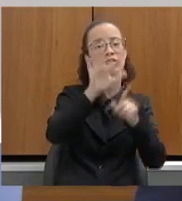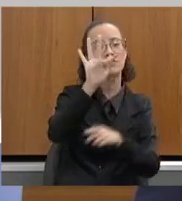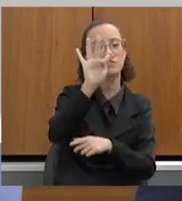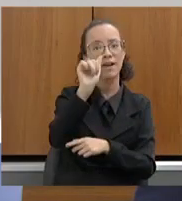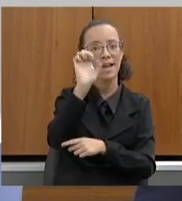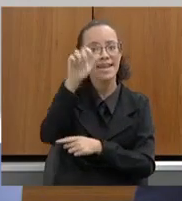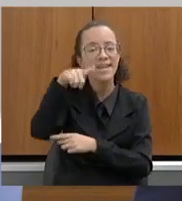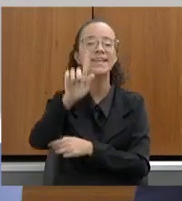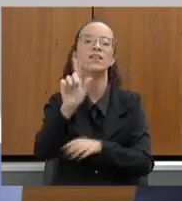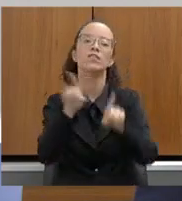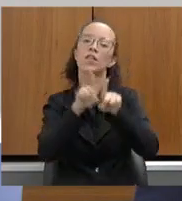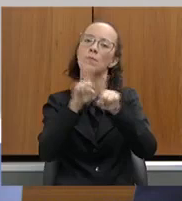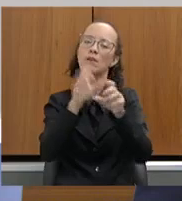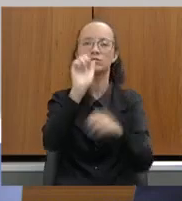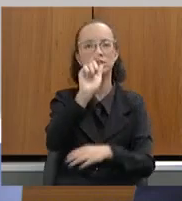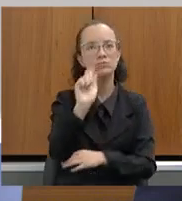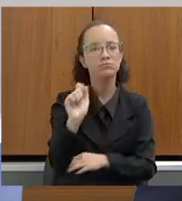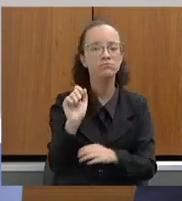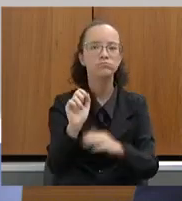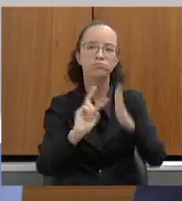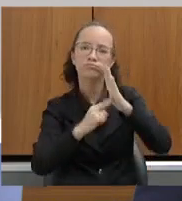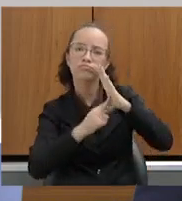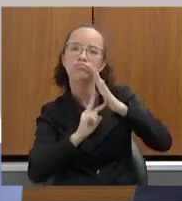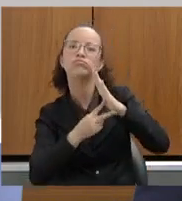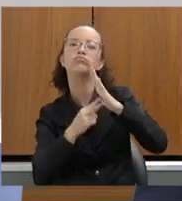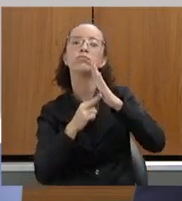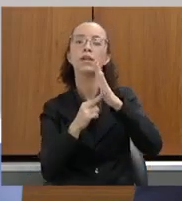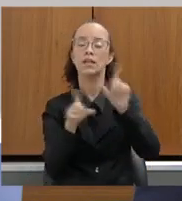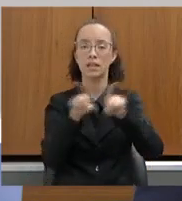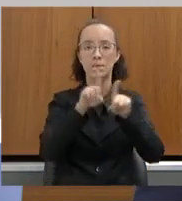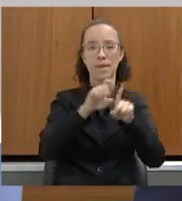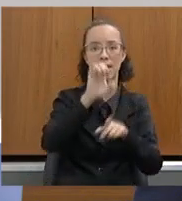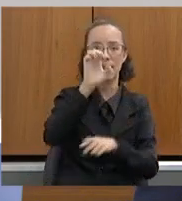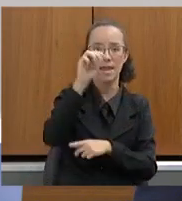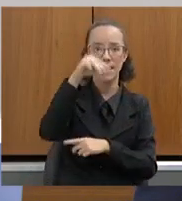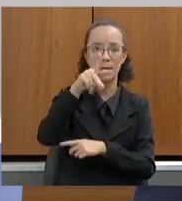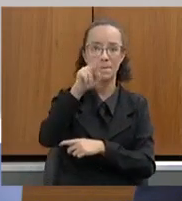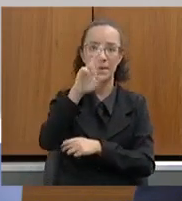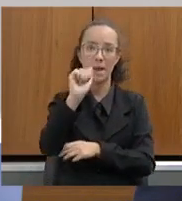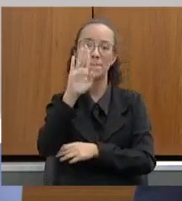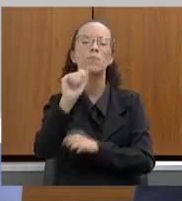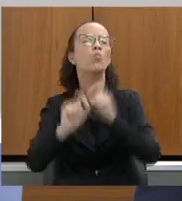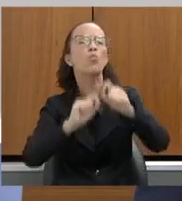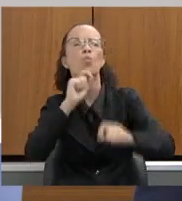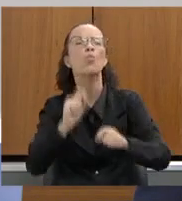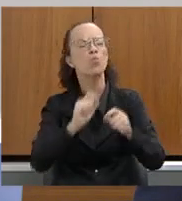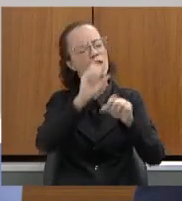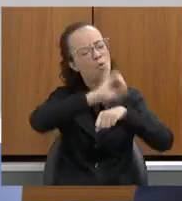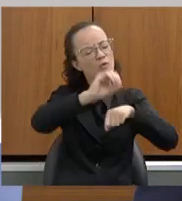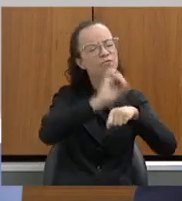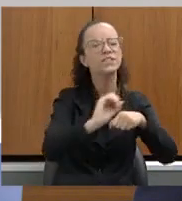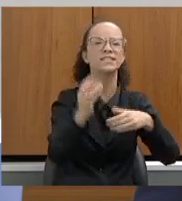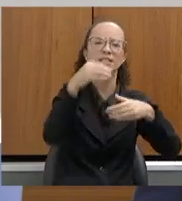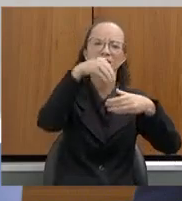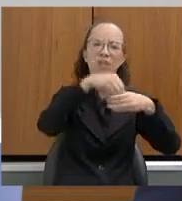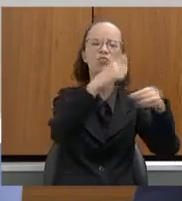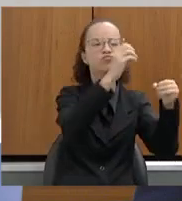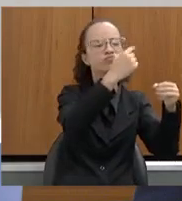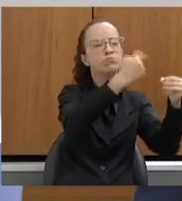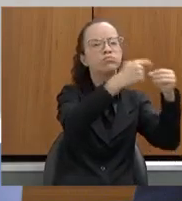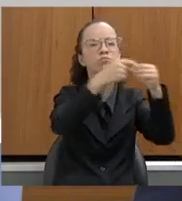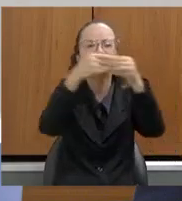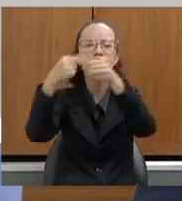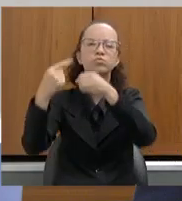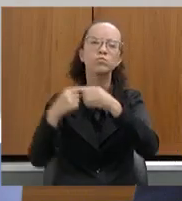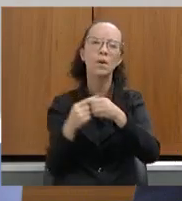com os sindicatos rurais, com a Embrapa, está fazendo uma série de oficinas no interior do Estado para sensibilizar